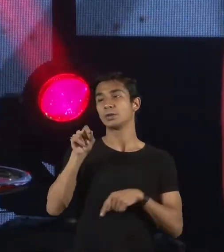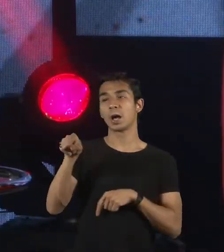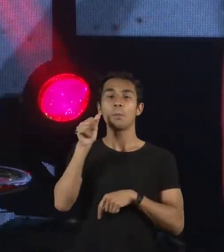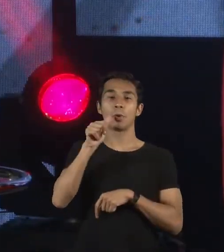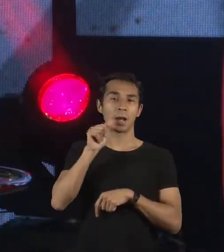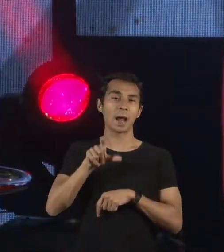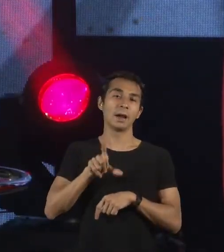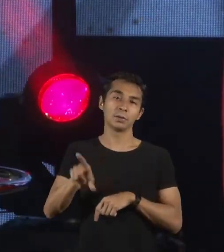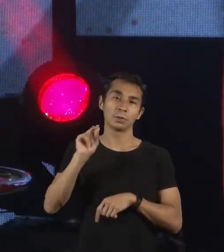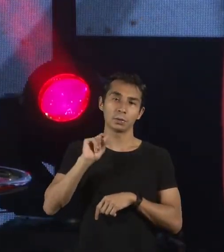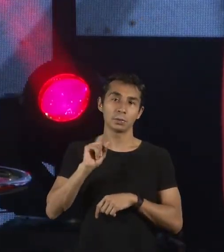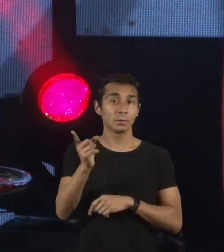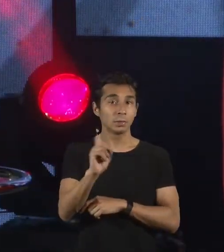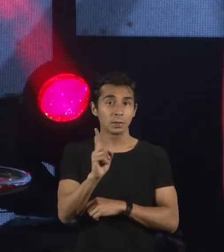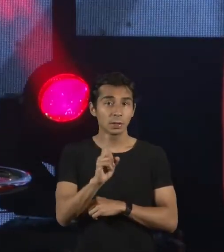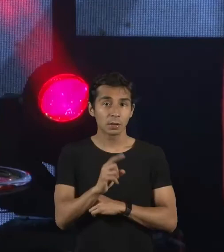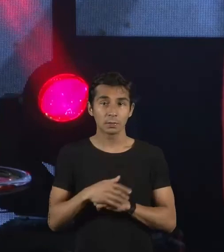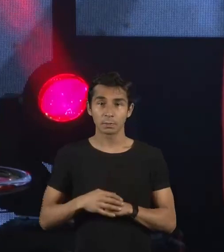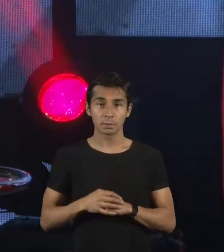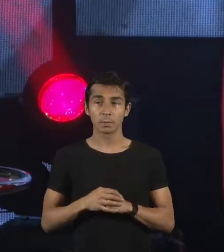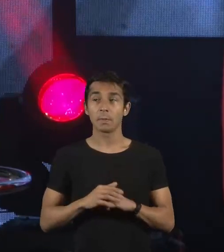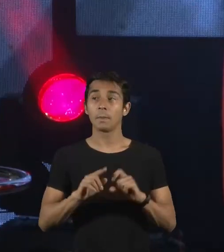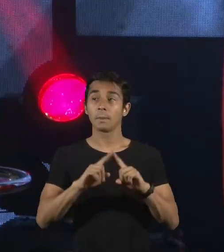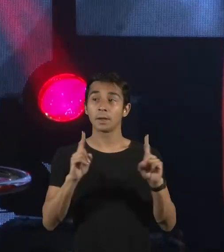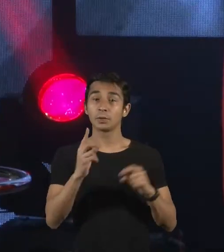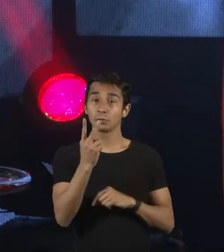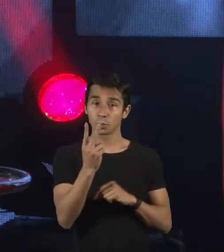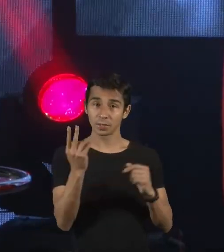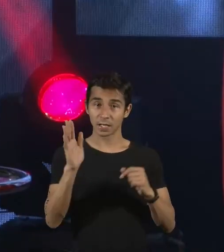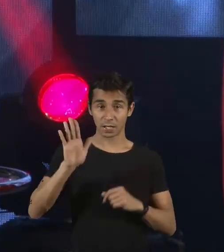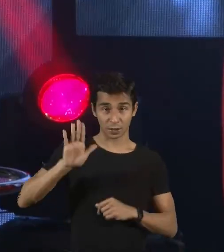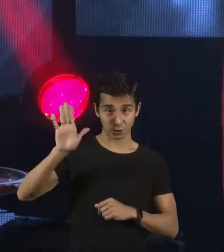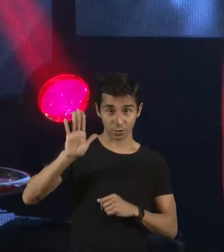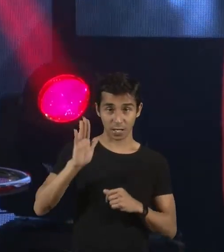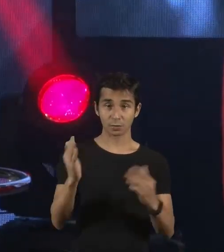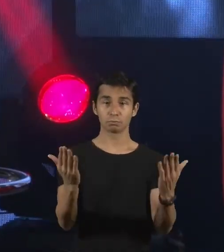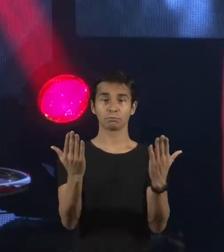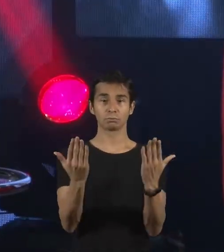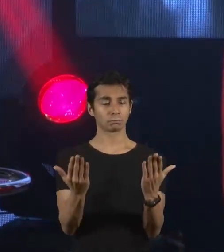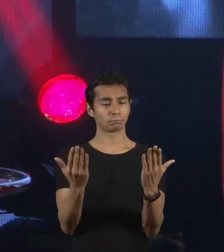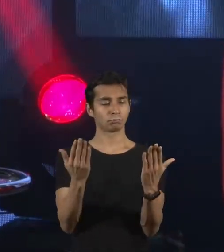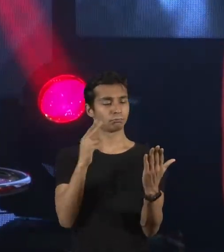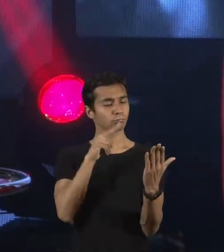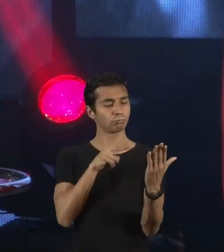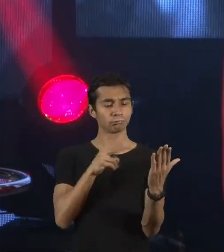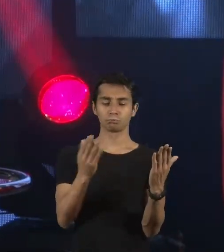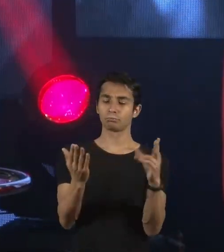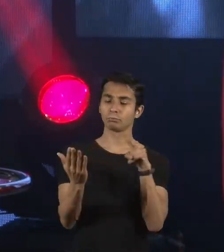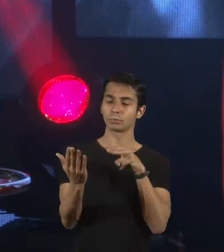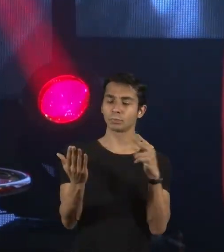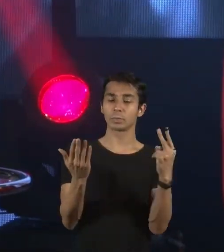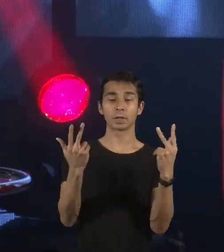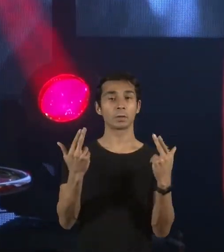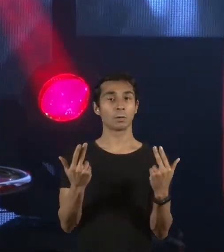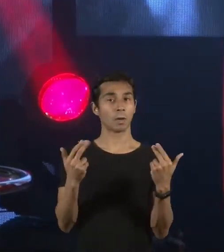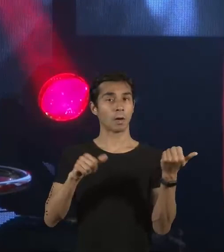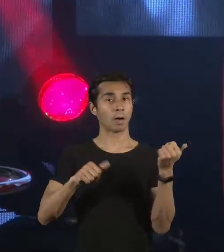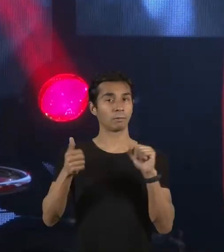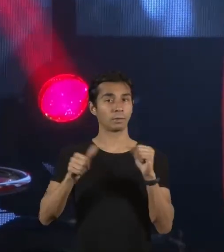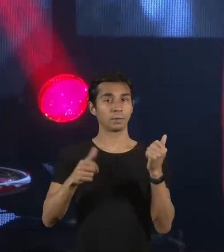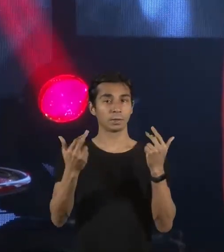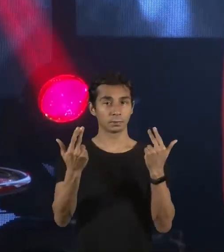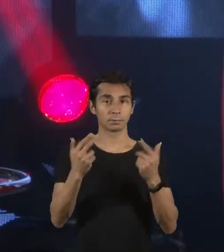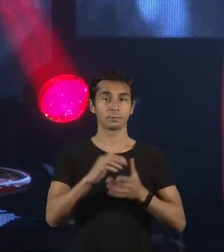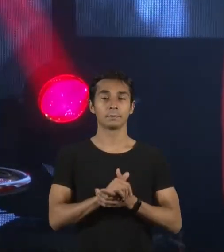mas me traz dois candidatos e eu quero ver e quero avaliar eles por igual. Eu acho que essa é uma. A segunda